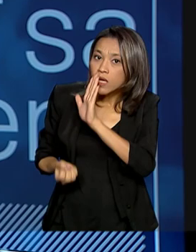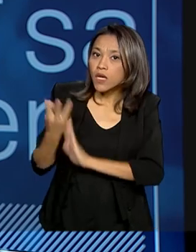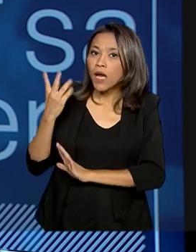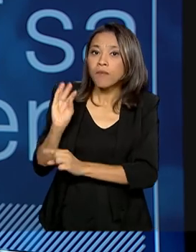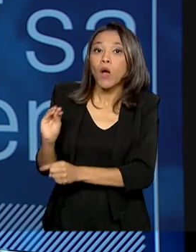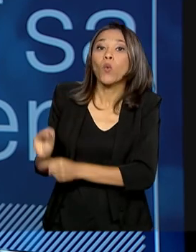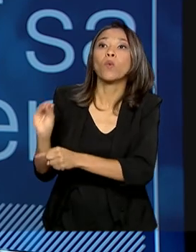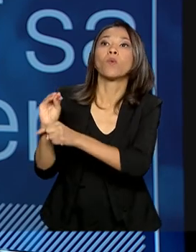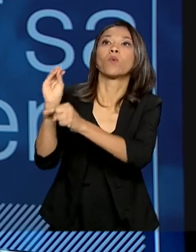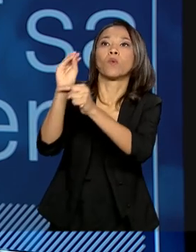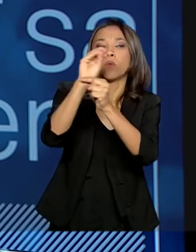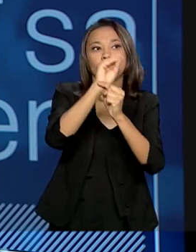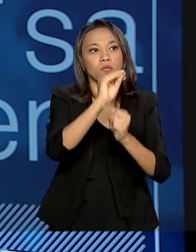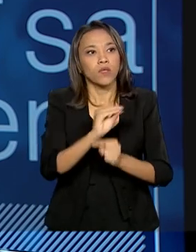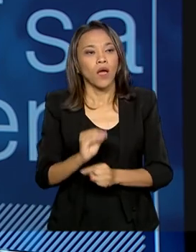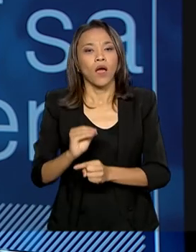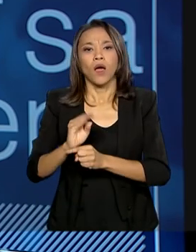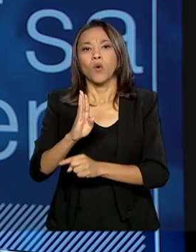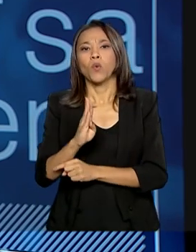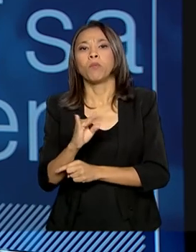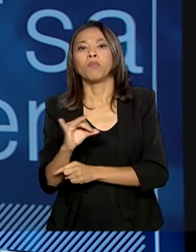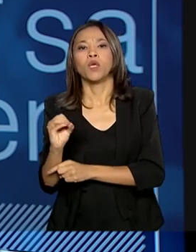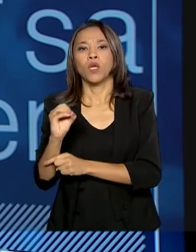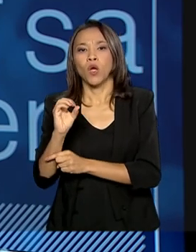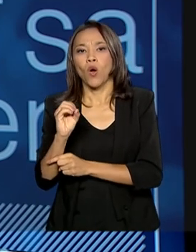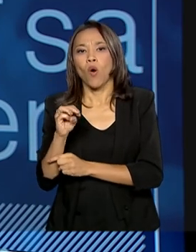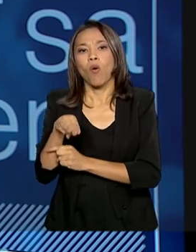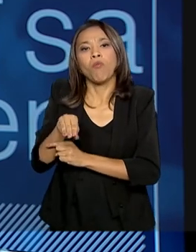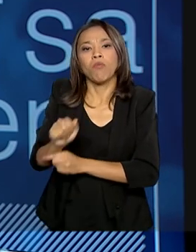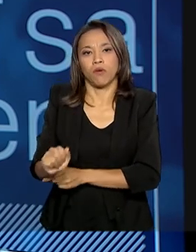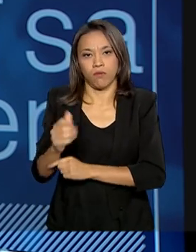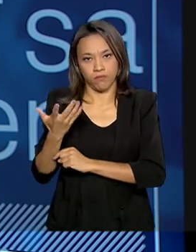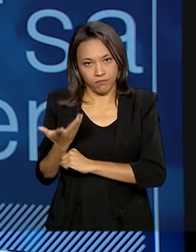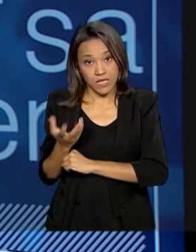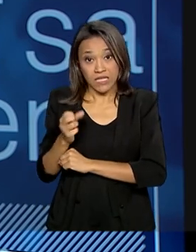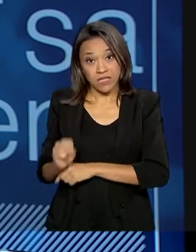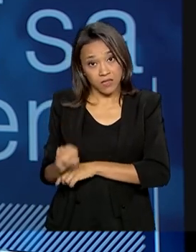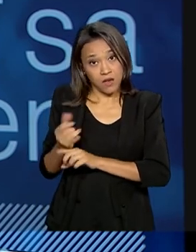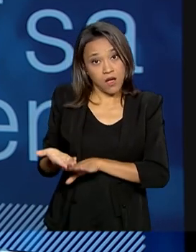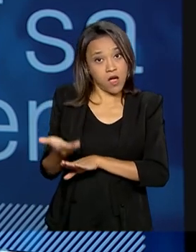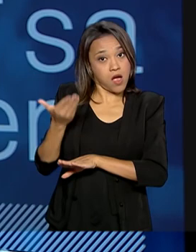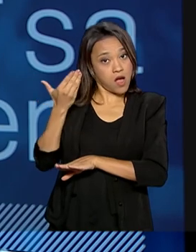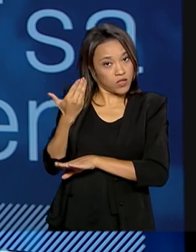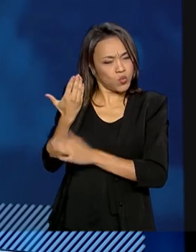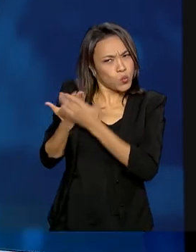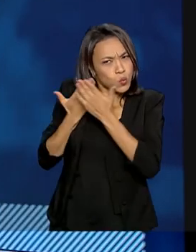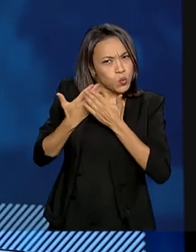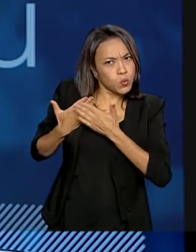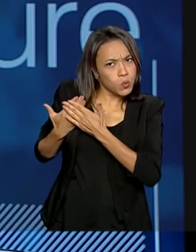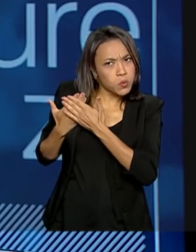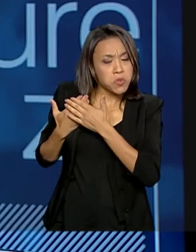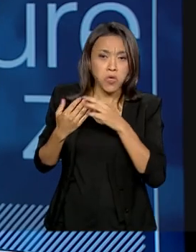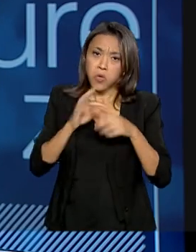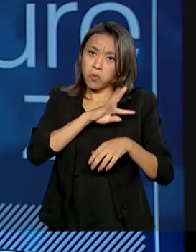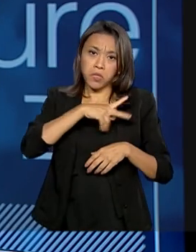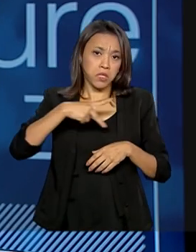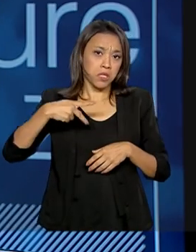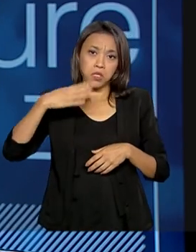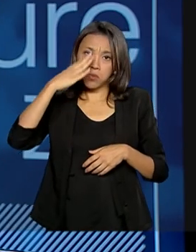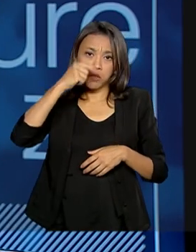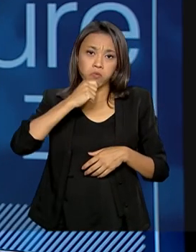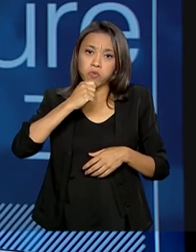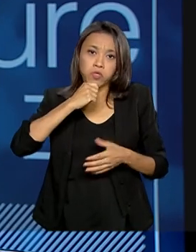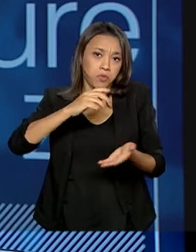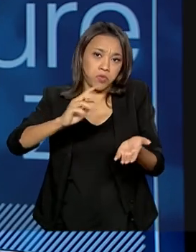unidade de conservação, do Biomas. Então, se fosse feito um estudo, o presidente não teria assinado esse decreto